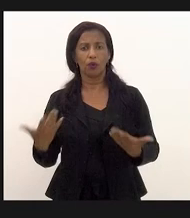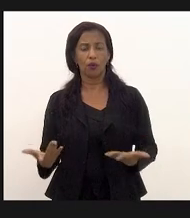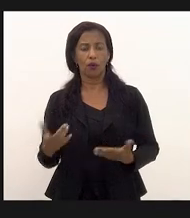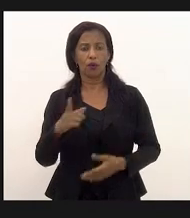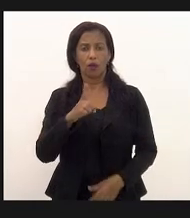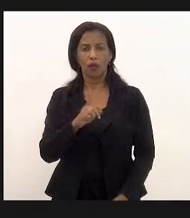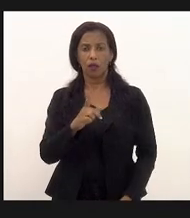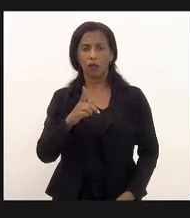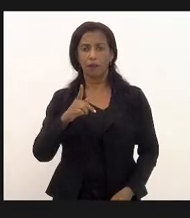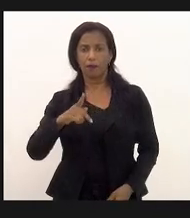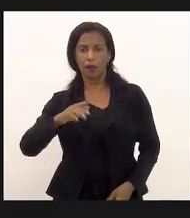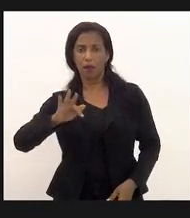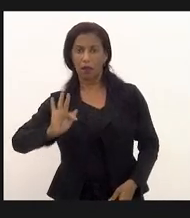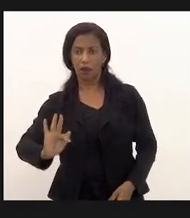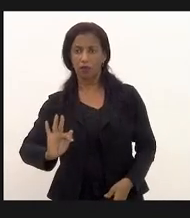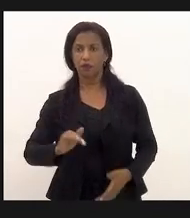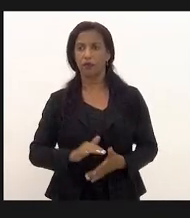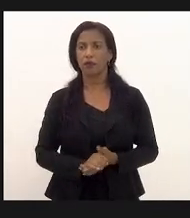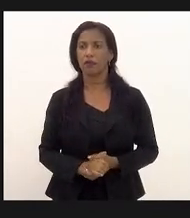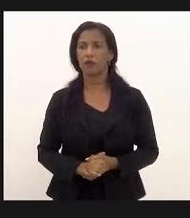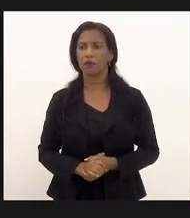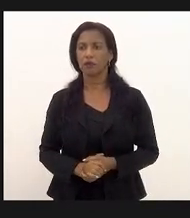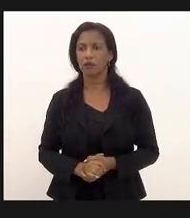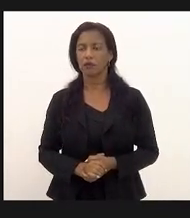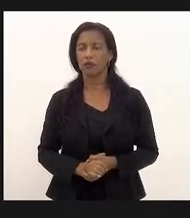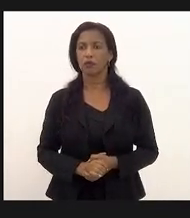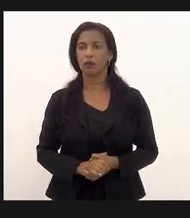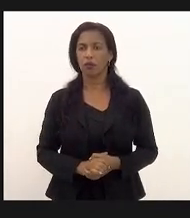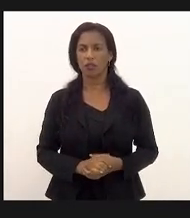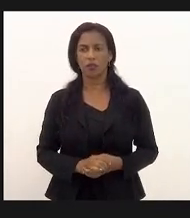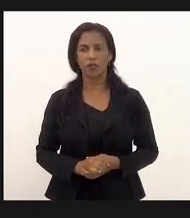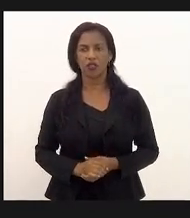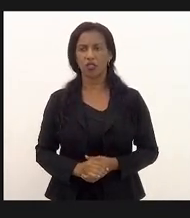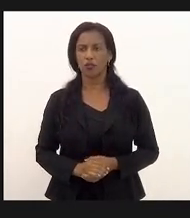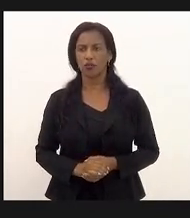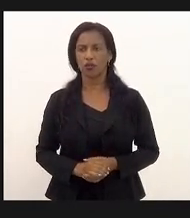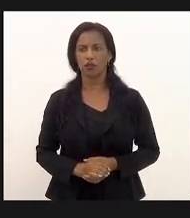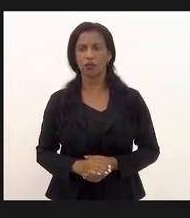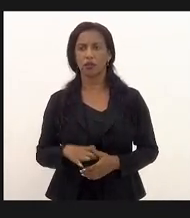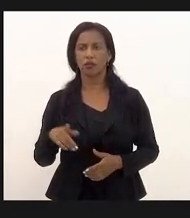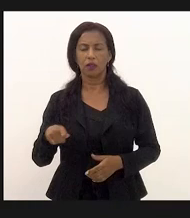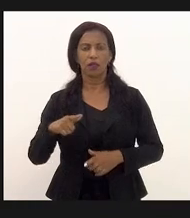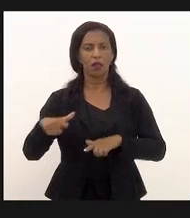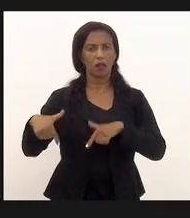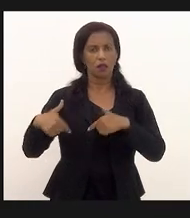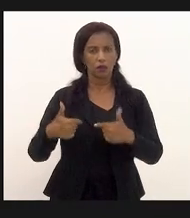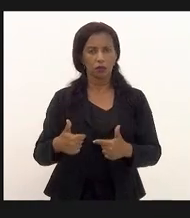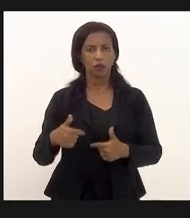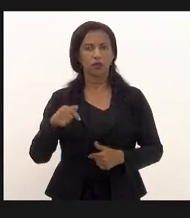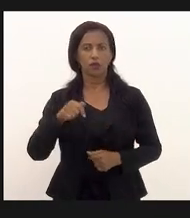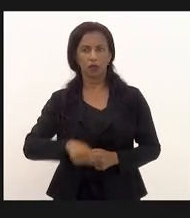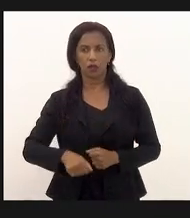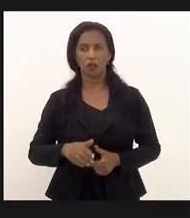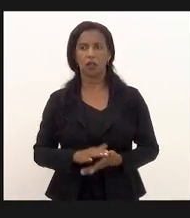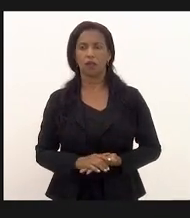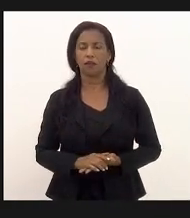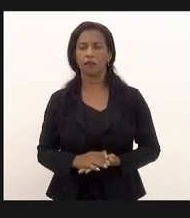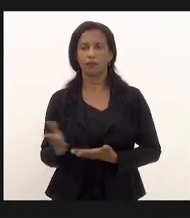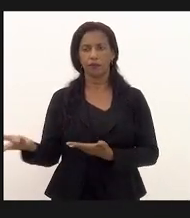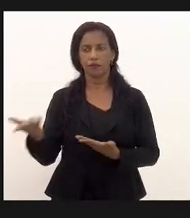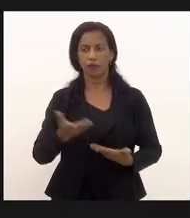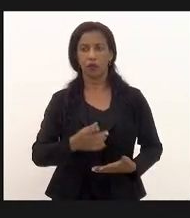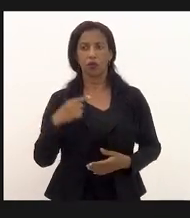DPF do Supremo Tribunal Federal que proíbe operações nas comunidades